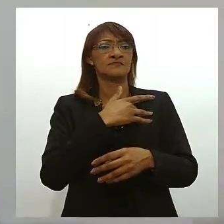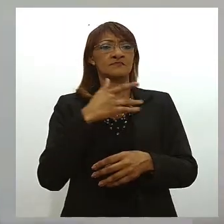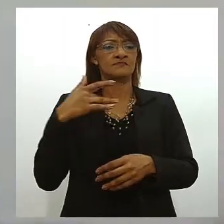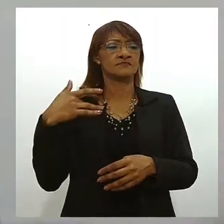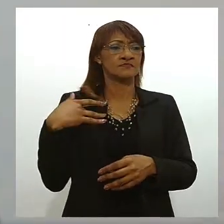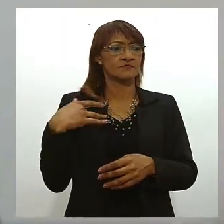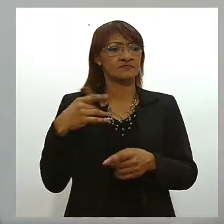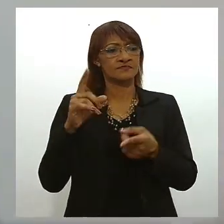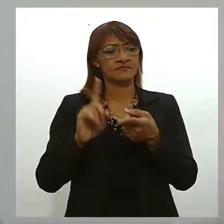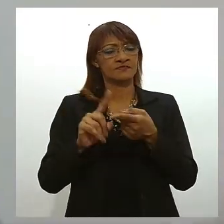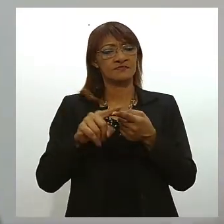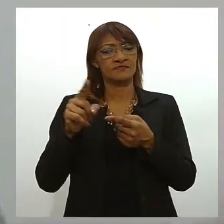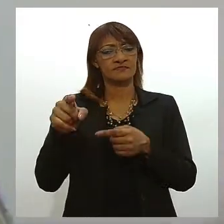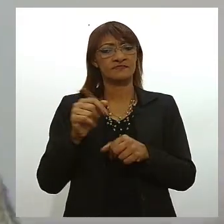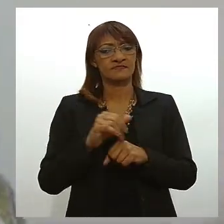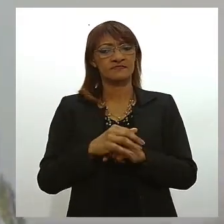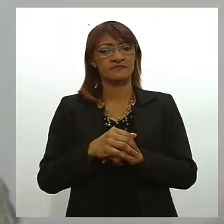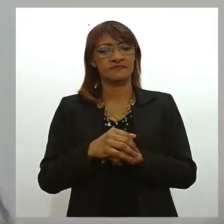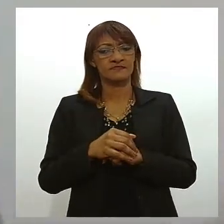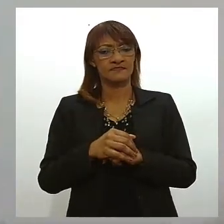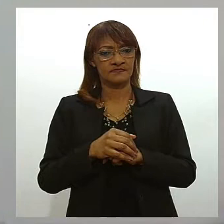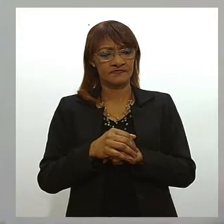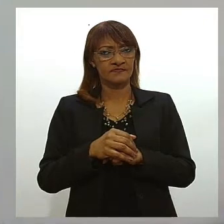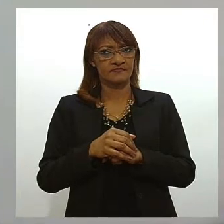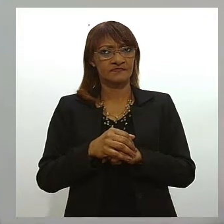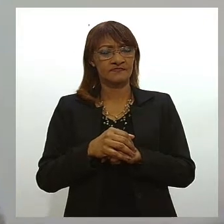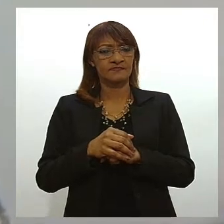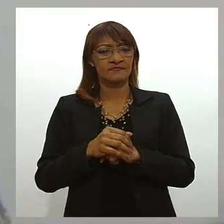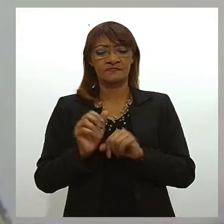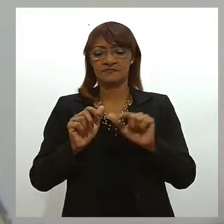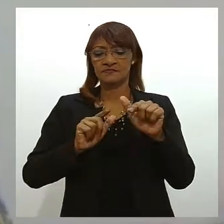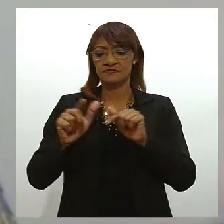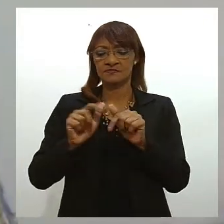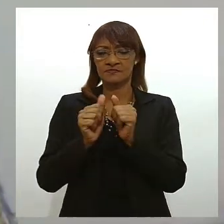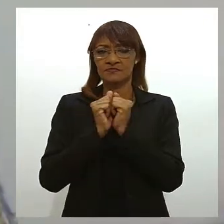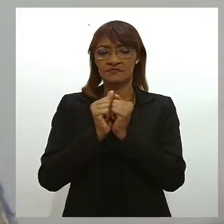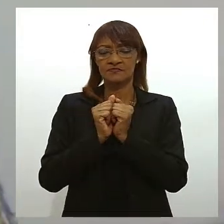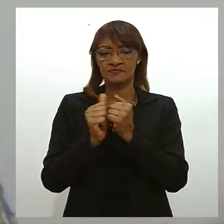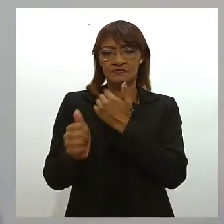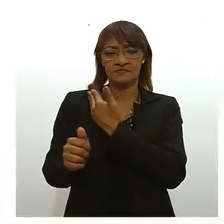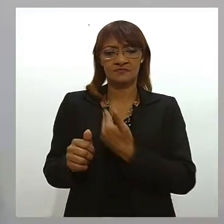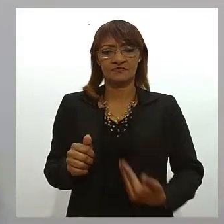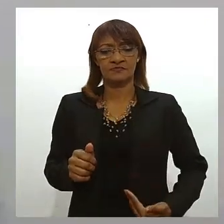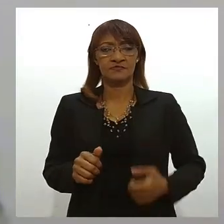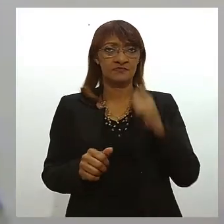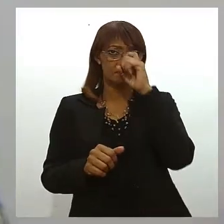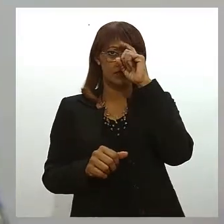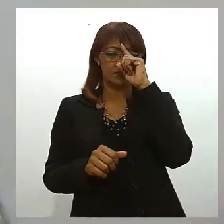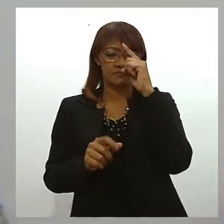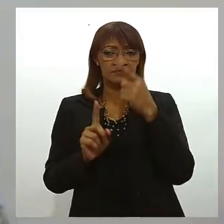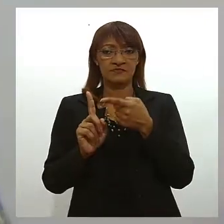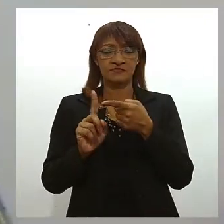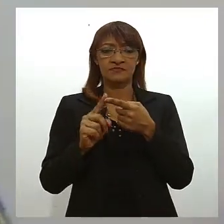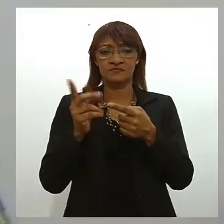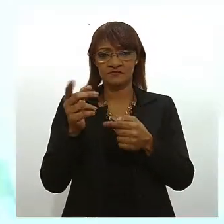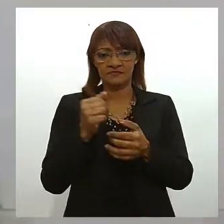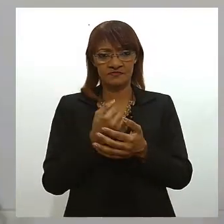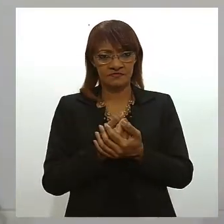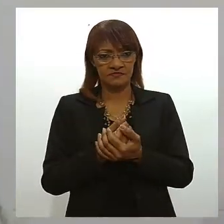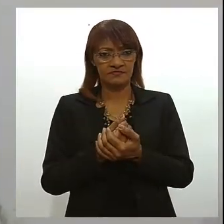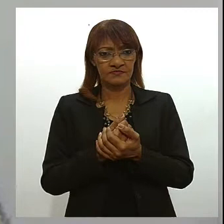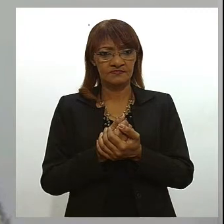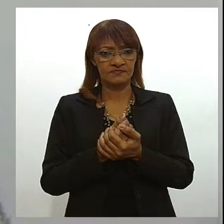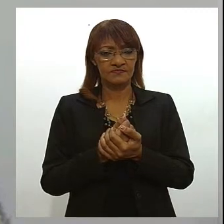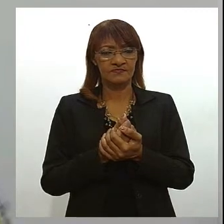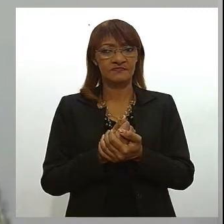que a gente faz parte desse serviço, né? Junto ao Núcleo de Segurança e junto ao Instituto de Cirurgia. Então, eles irão vir até na